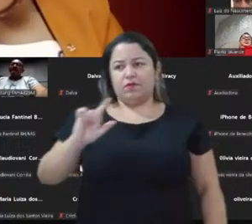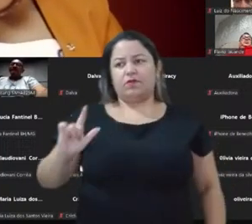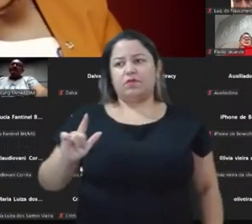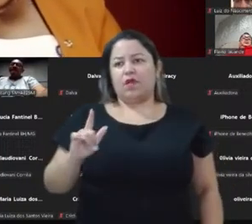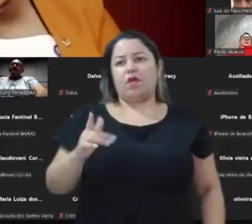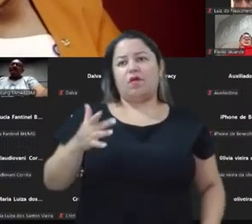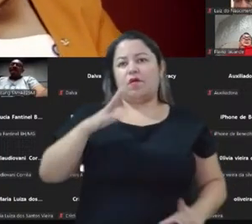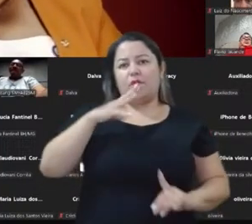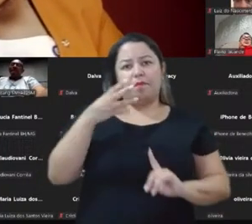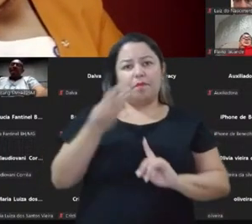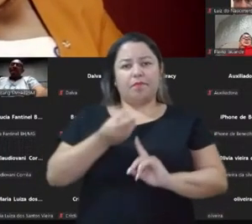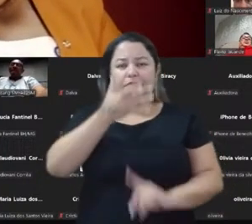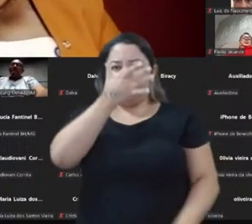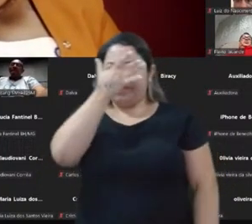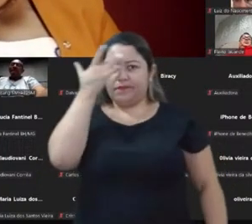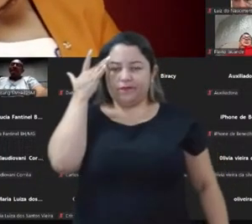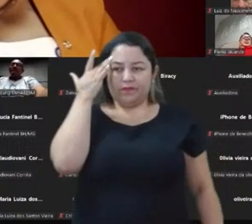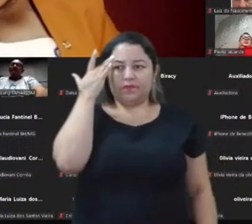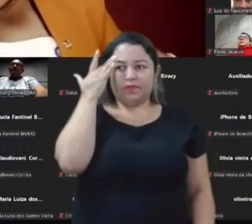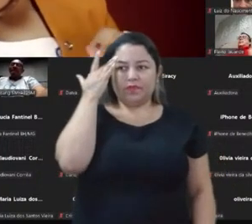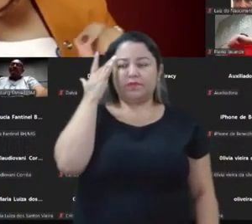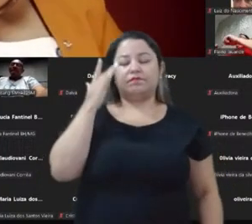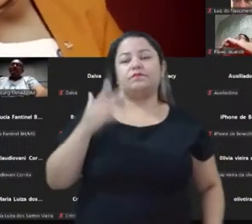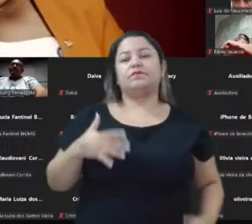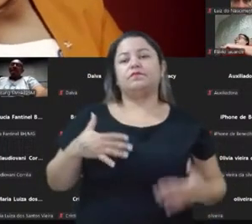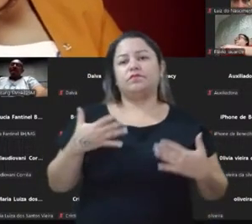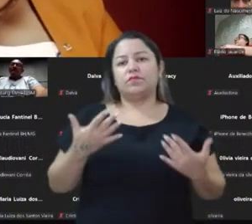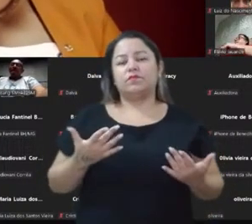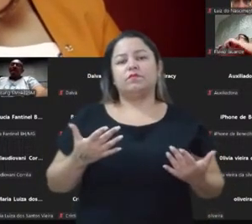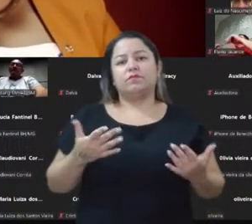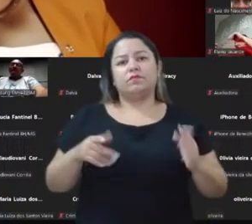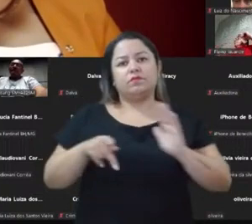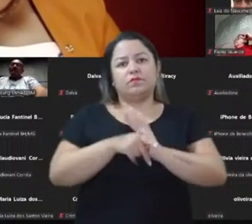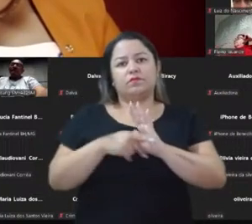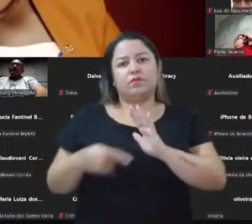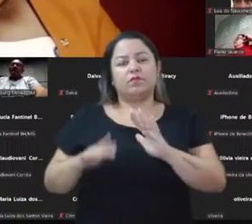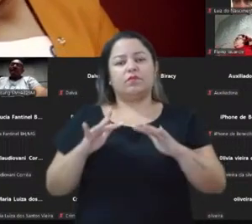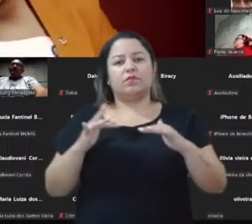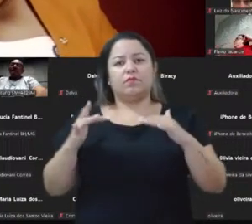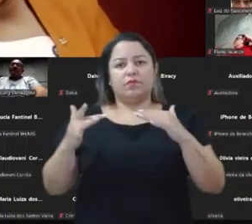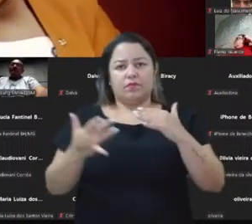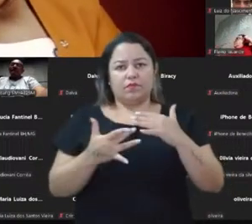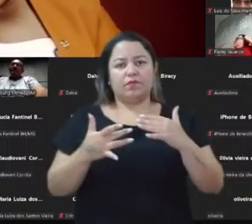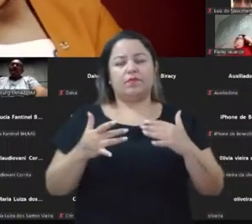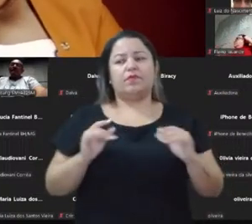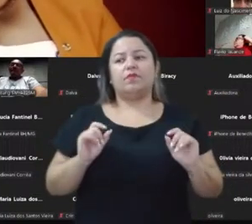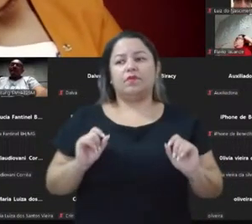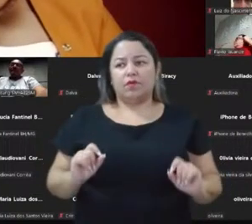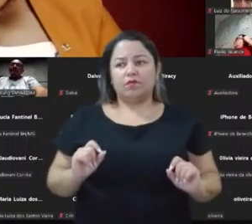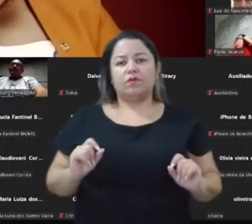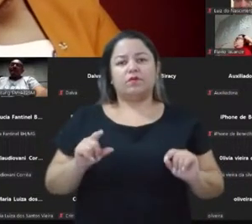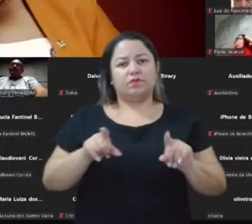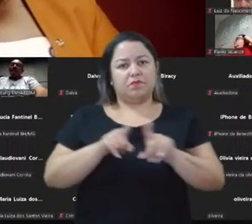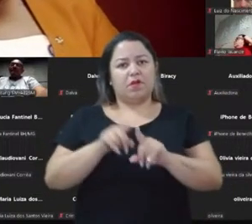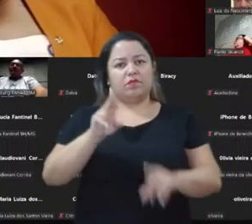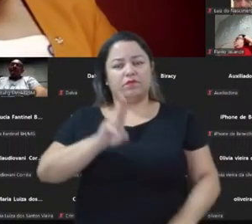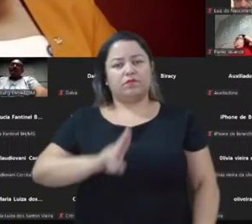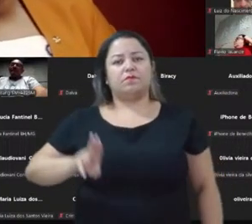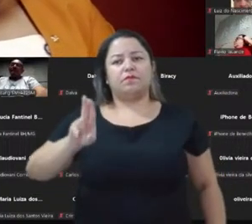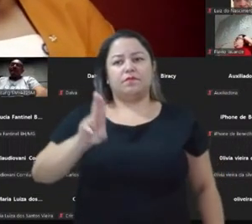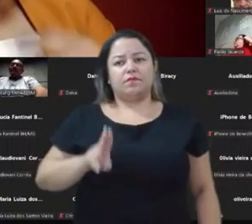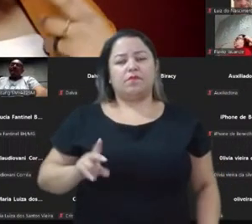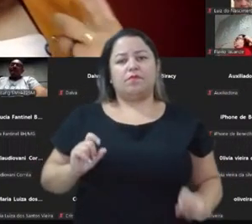artistas, é a celebridade e esse artista da rede social e também a utilização